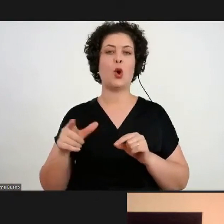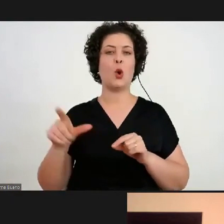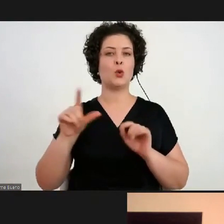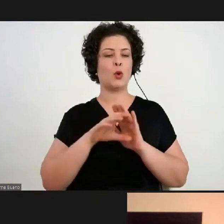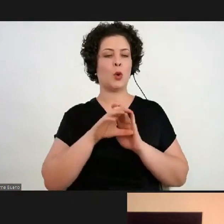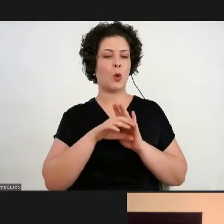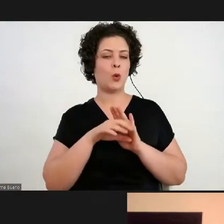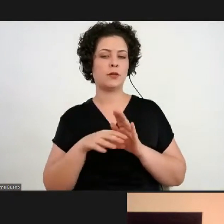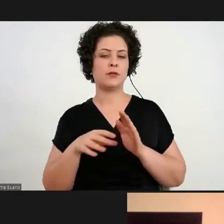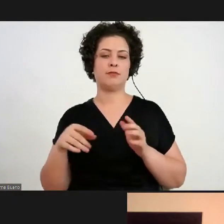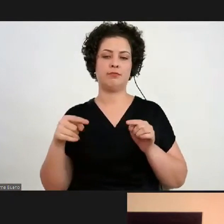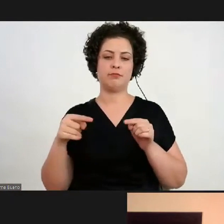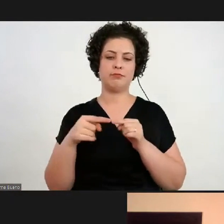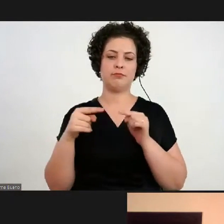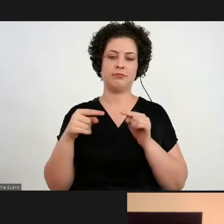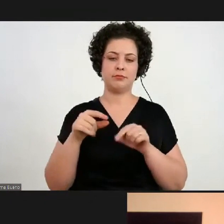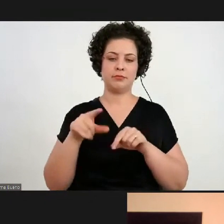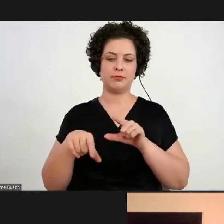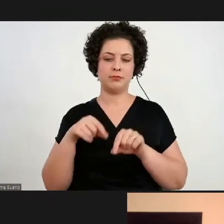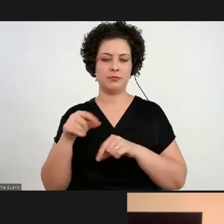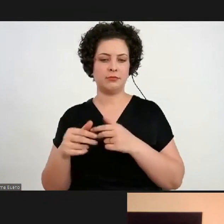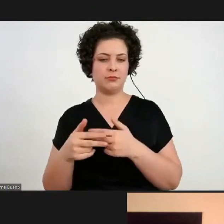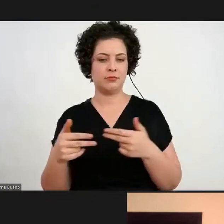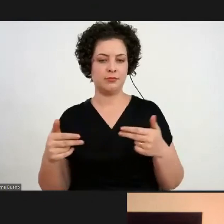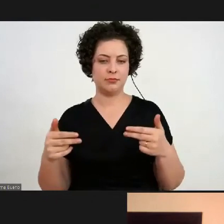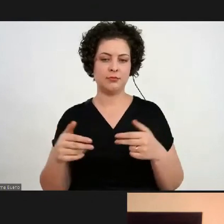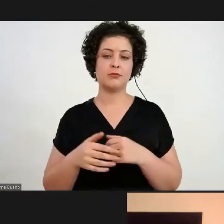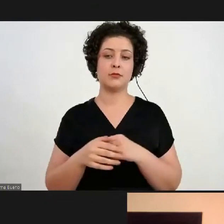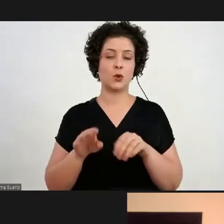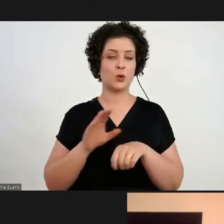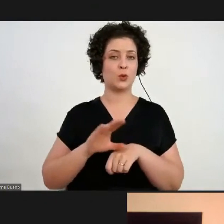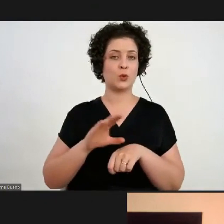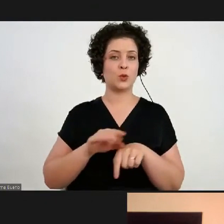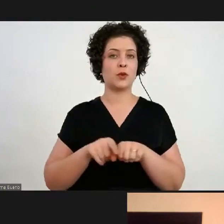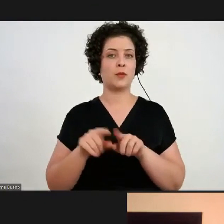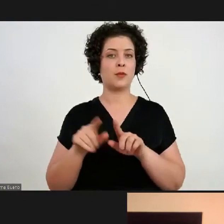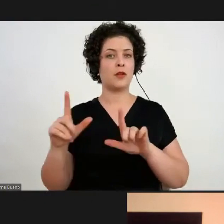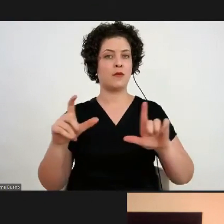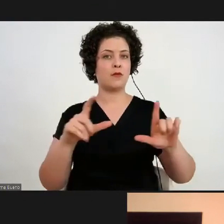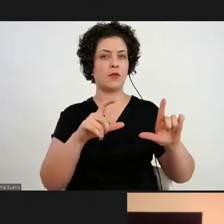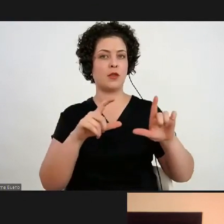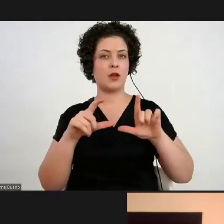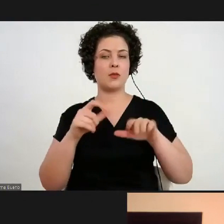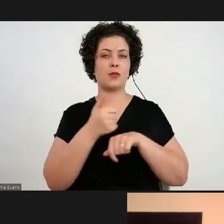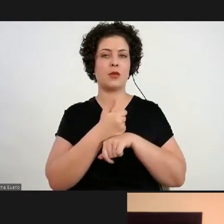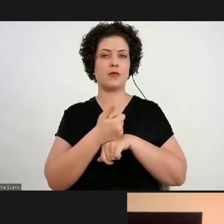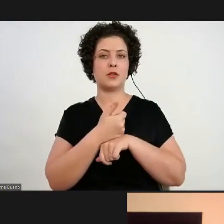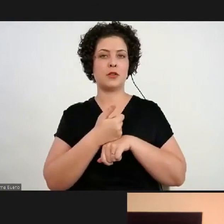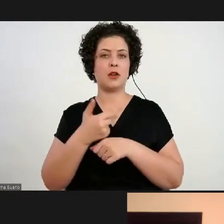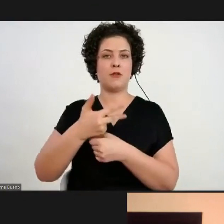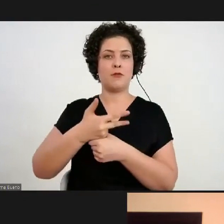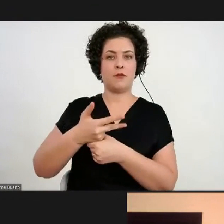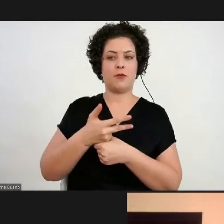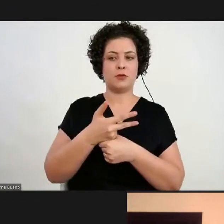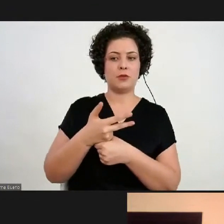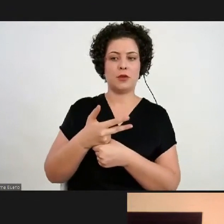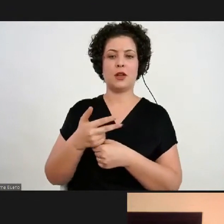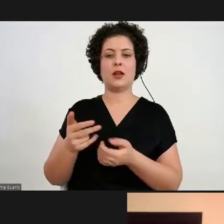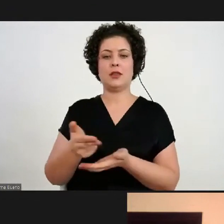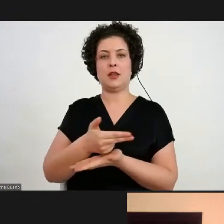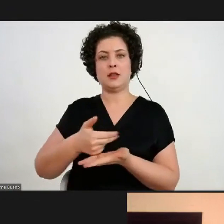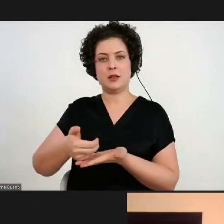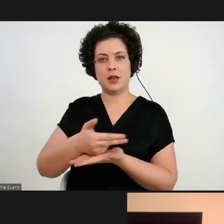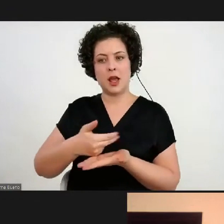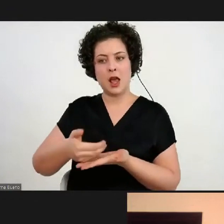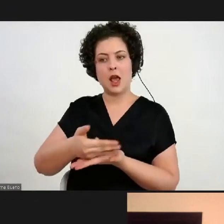ligados propriamente às curadorias, mas cursos, por exemplo, de fotografia, cursos de desenho